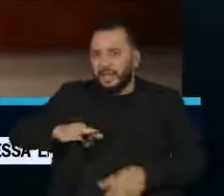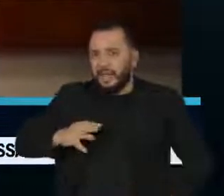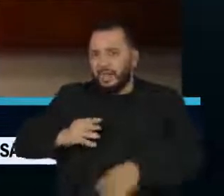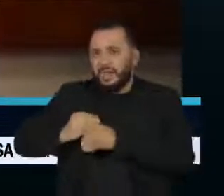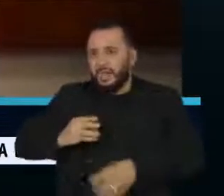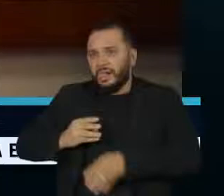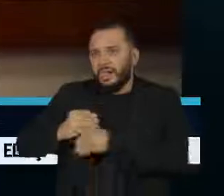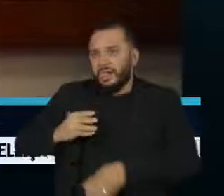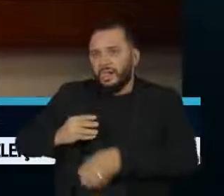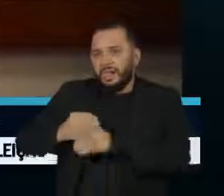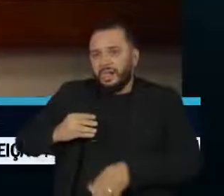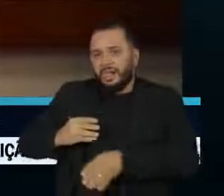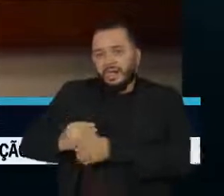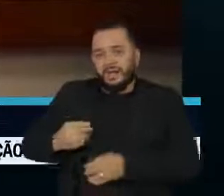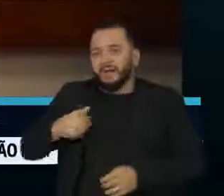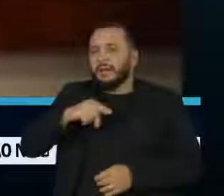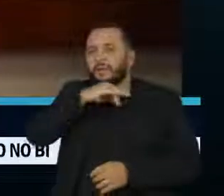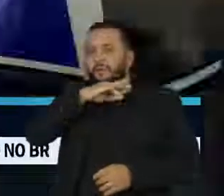E isso é ruim e conduz ao superendividamento. Obrigado. Obrigado.